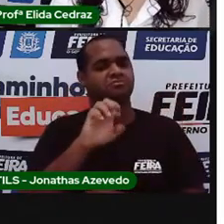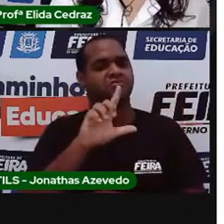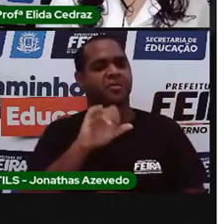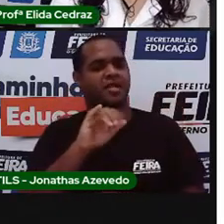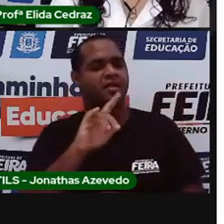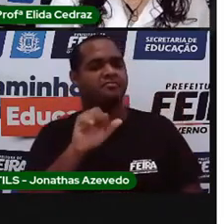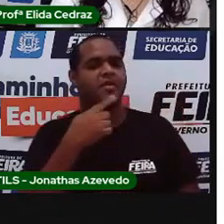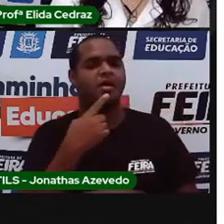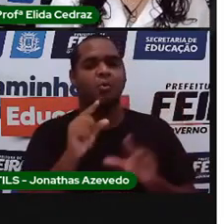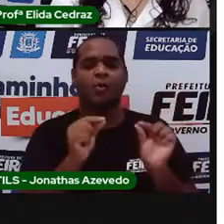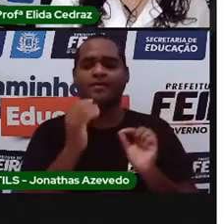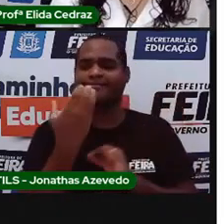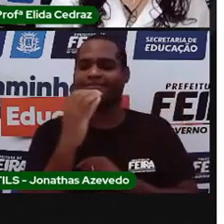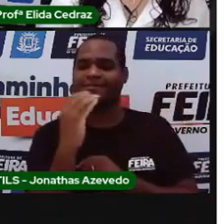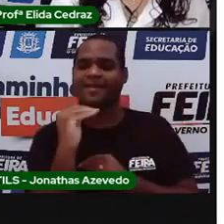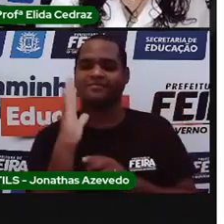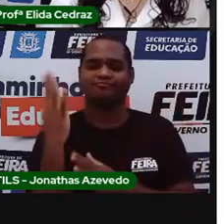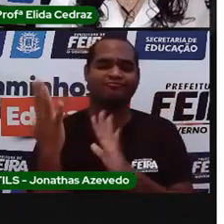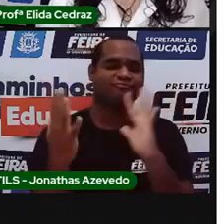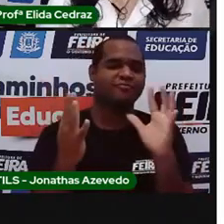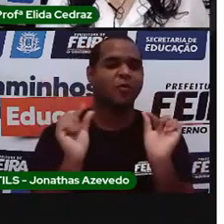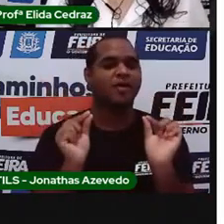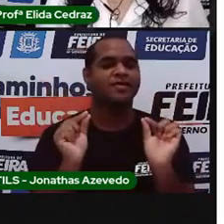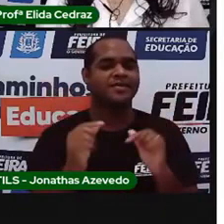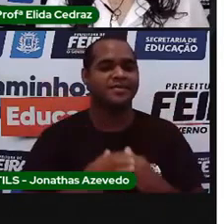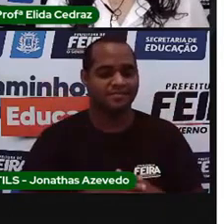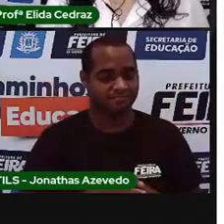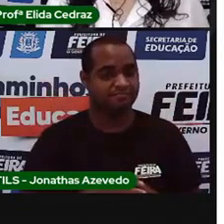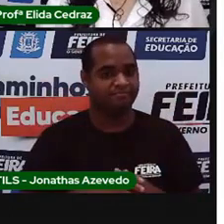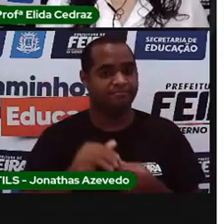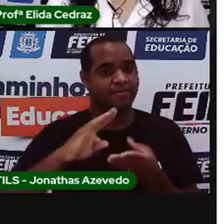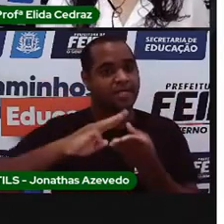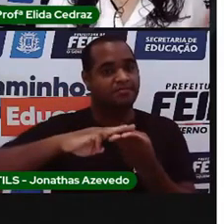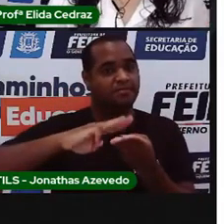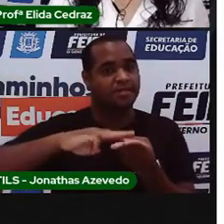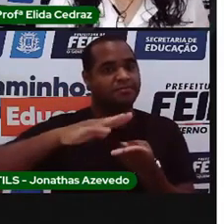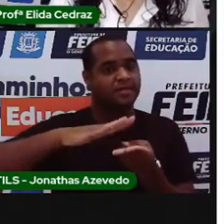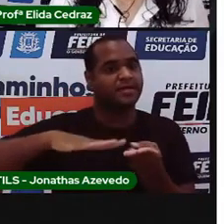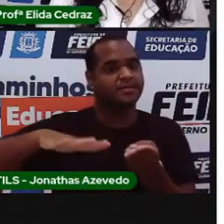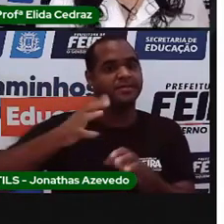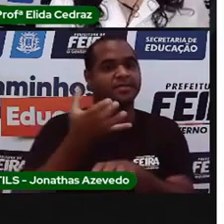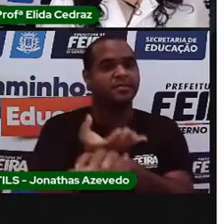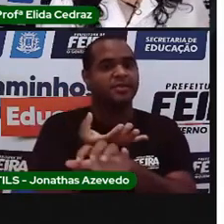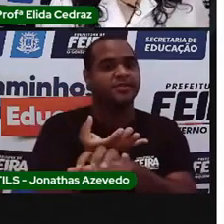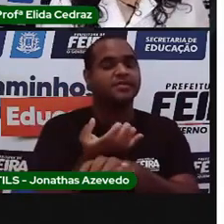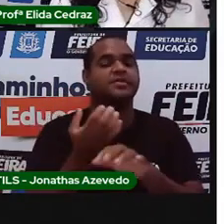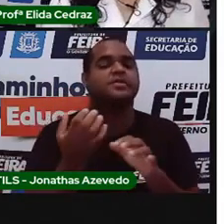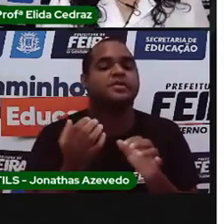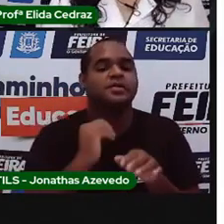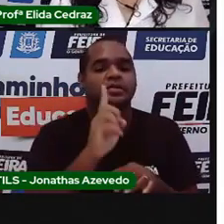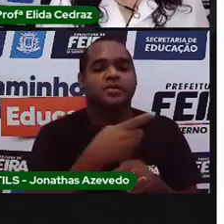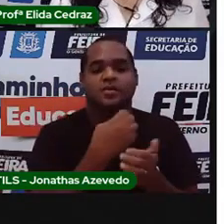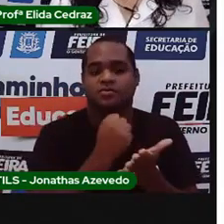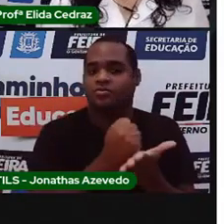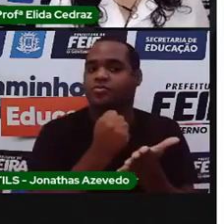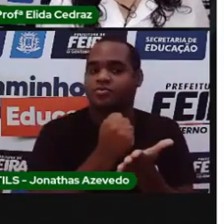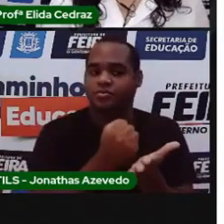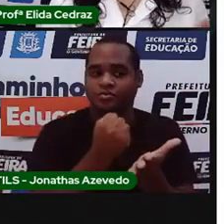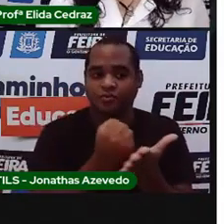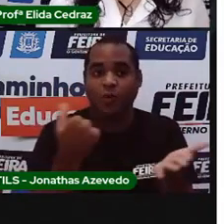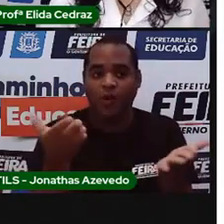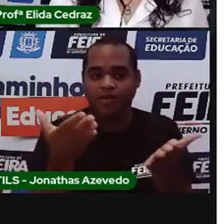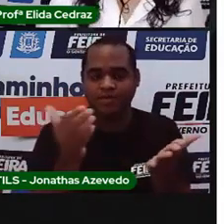gente viu em ciências da natureza e matemática? Para você que está acompanhando a partir de